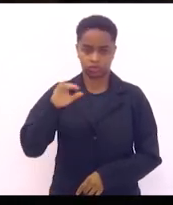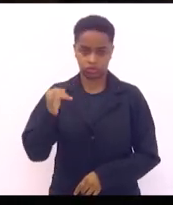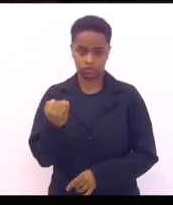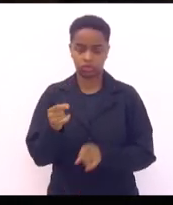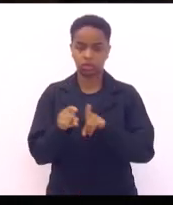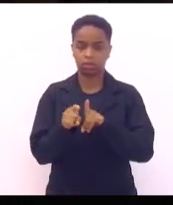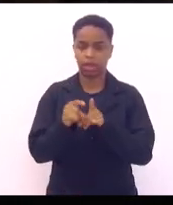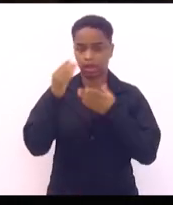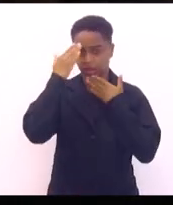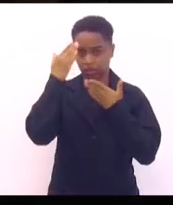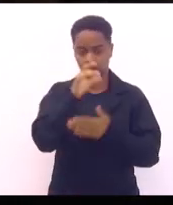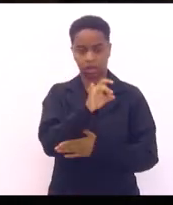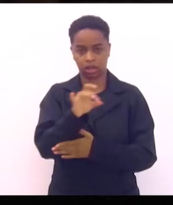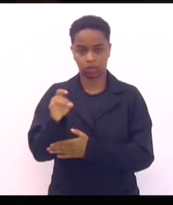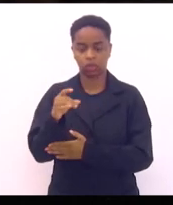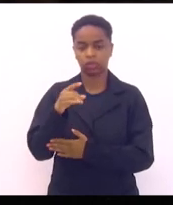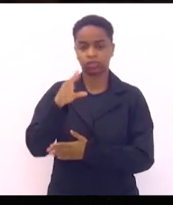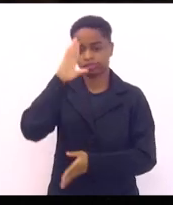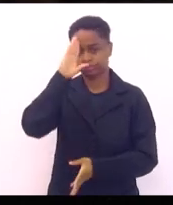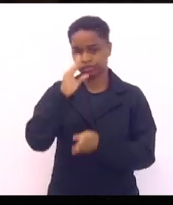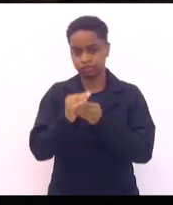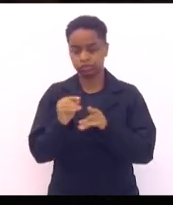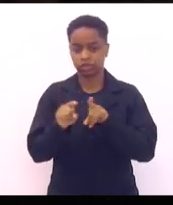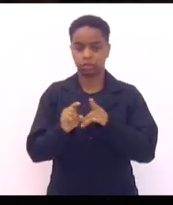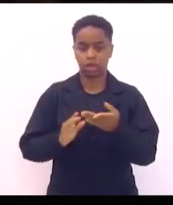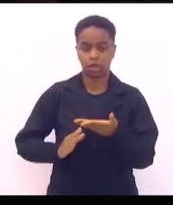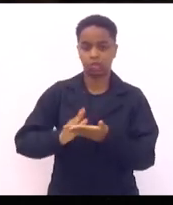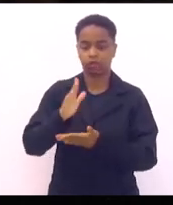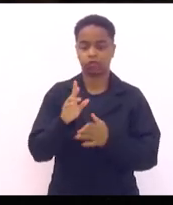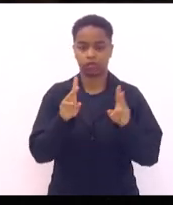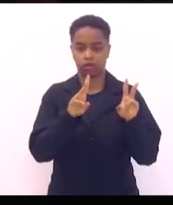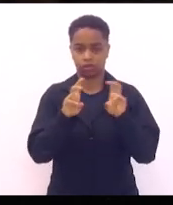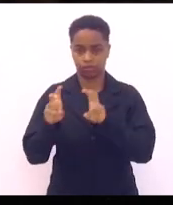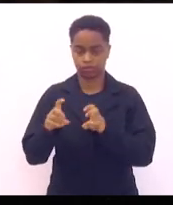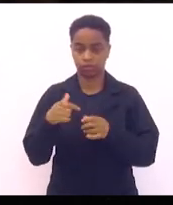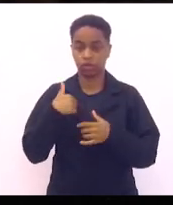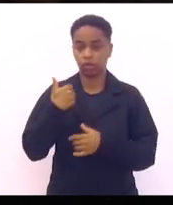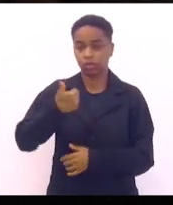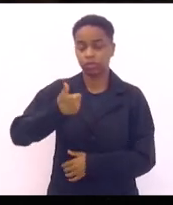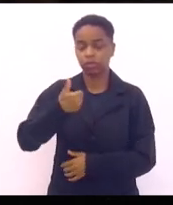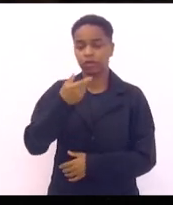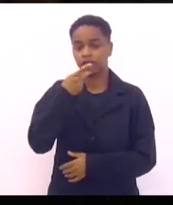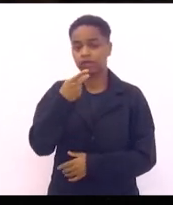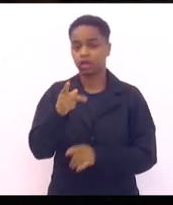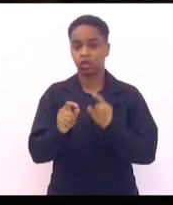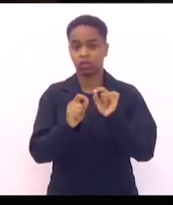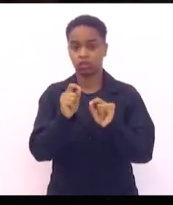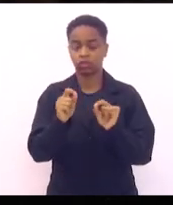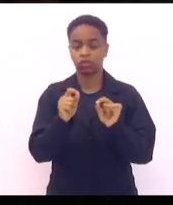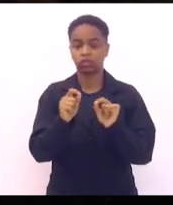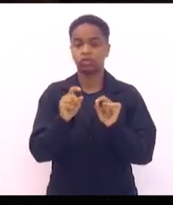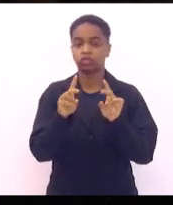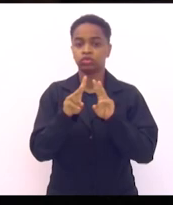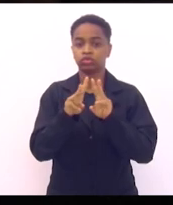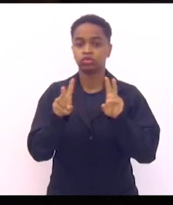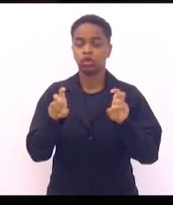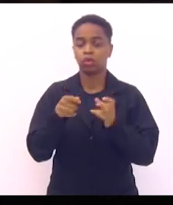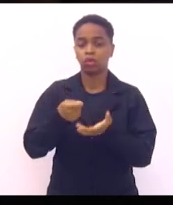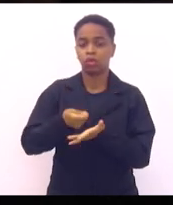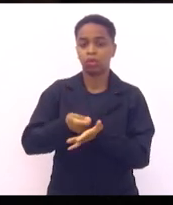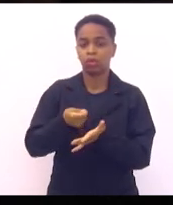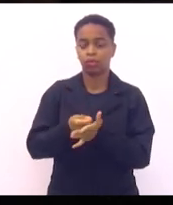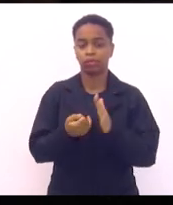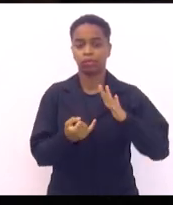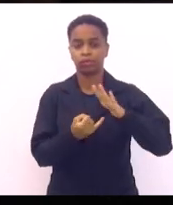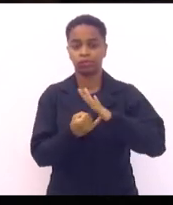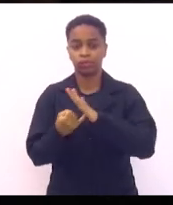tiveram o entendimento e a aprovação dessa matéria. primeiro que eu queria falar é sobre, dispõe sobre a obrigatoriedade das